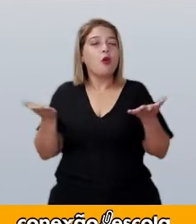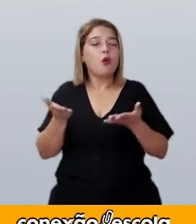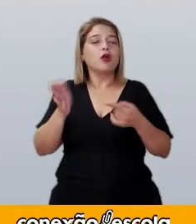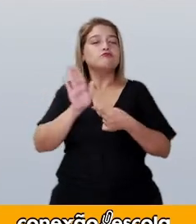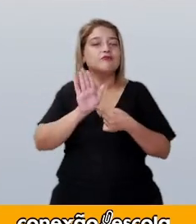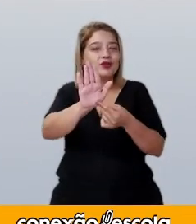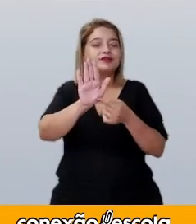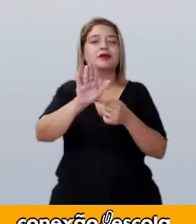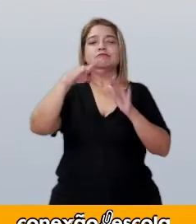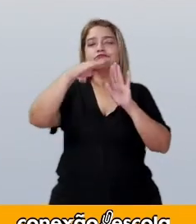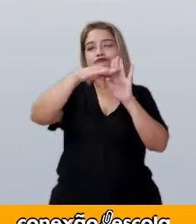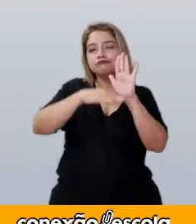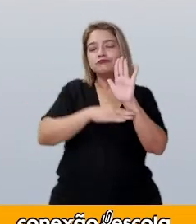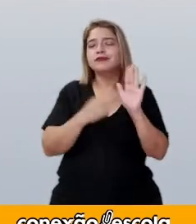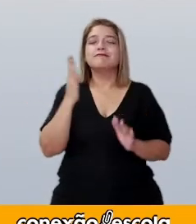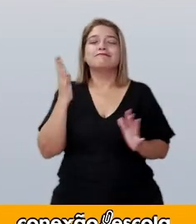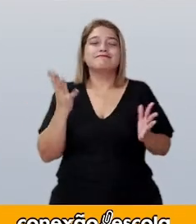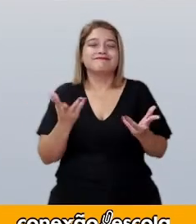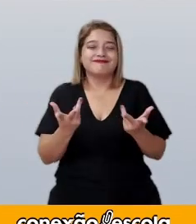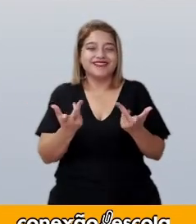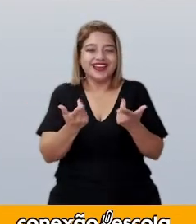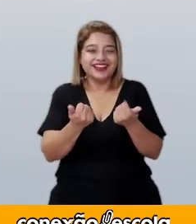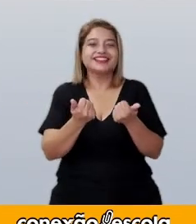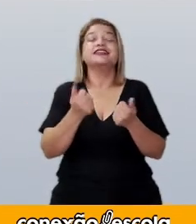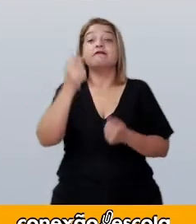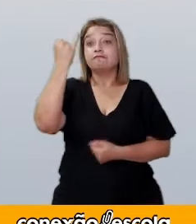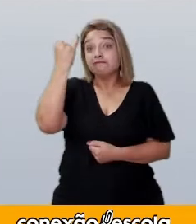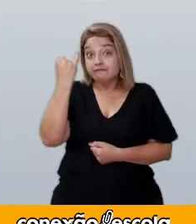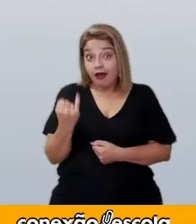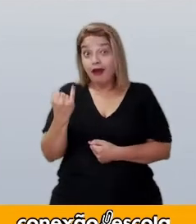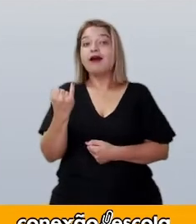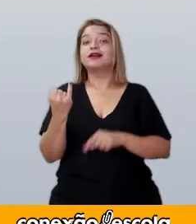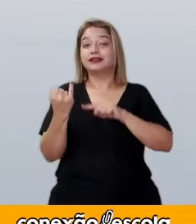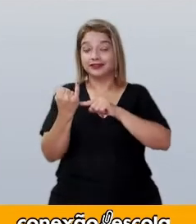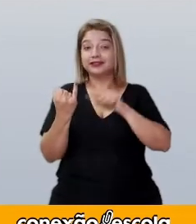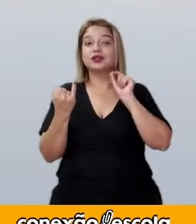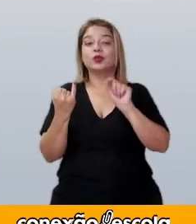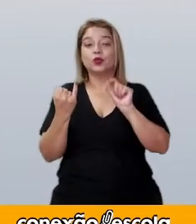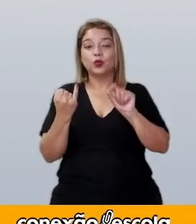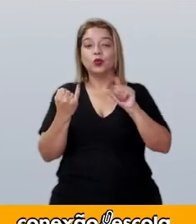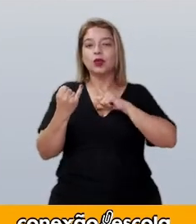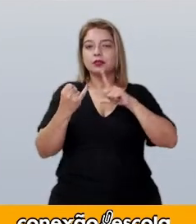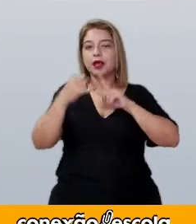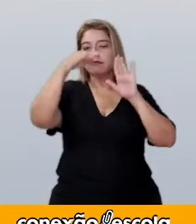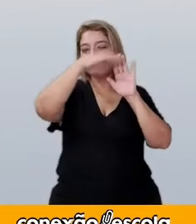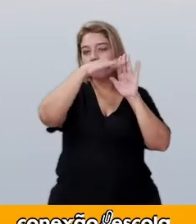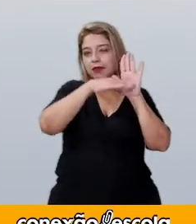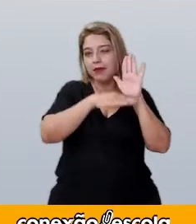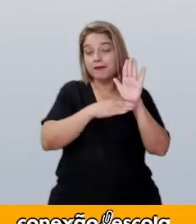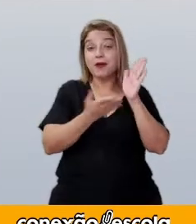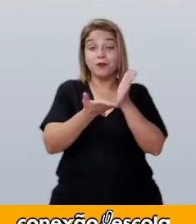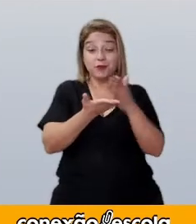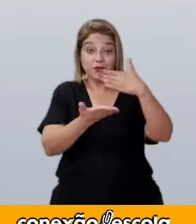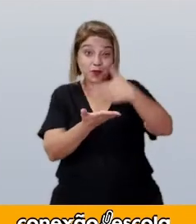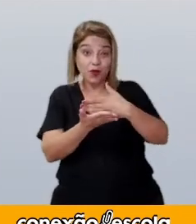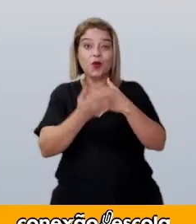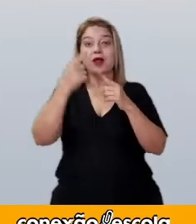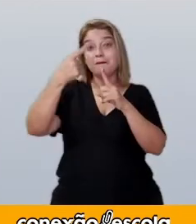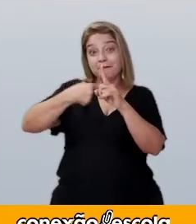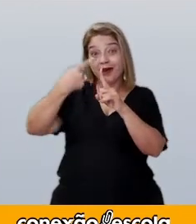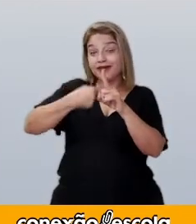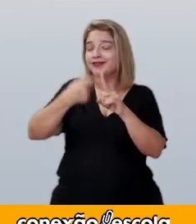receita maravilhosa, super fitness. Uma receita de um bolo de banana assim